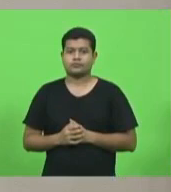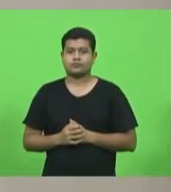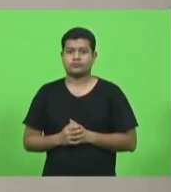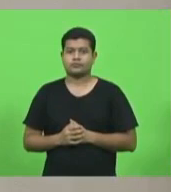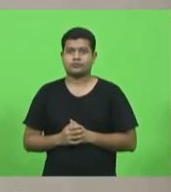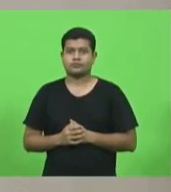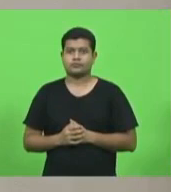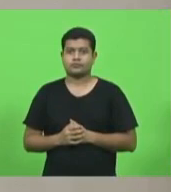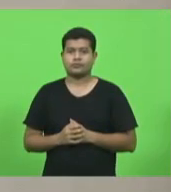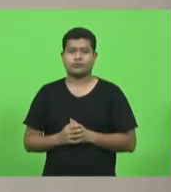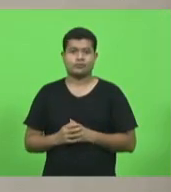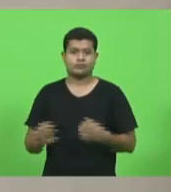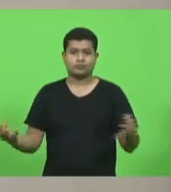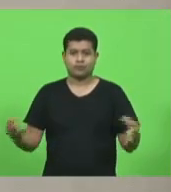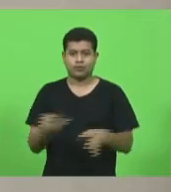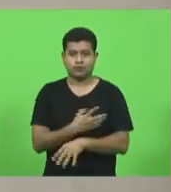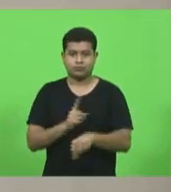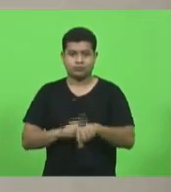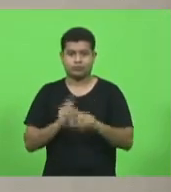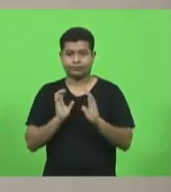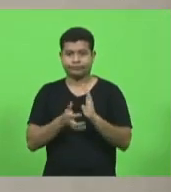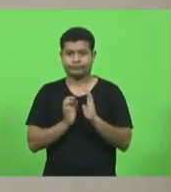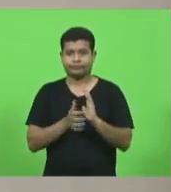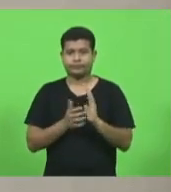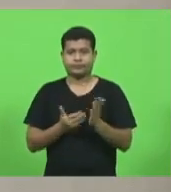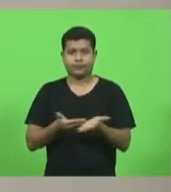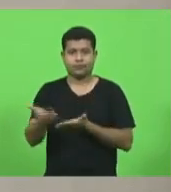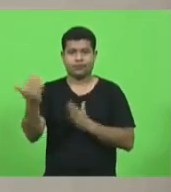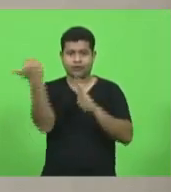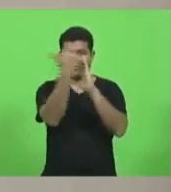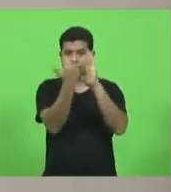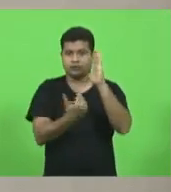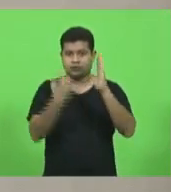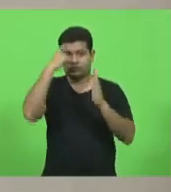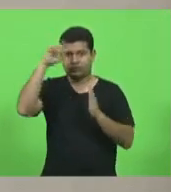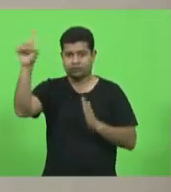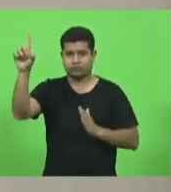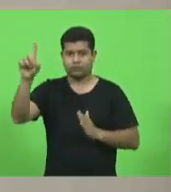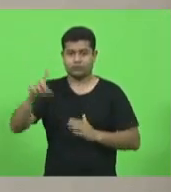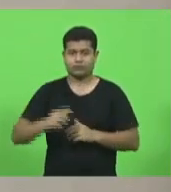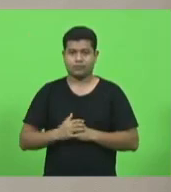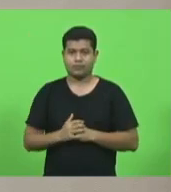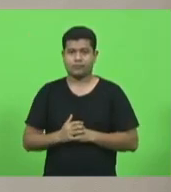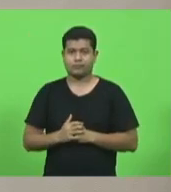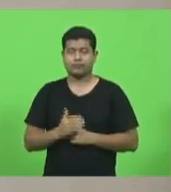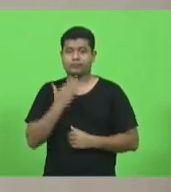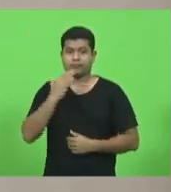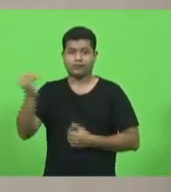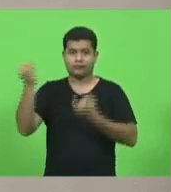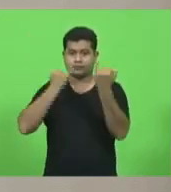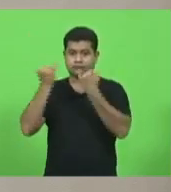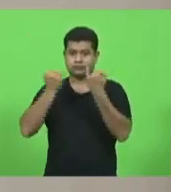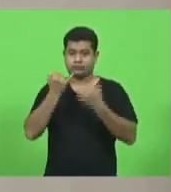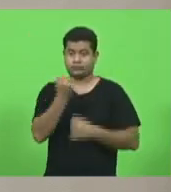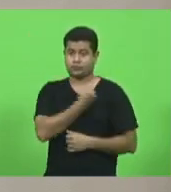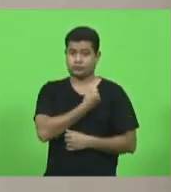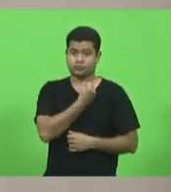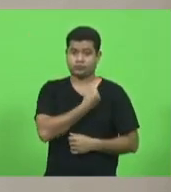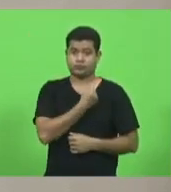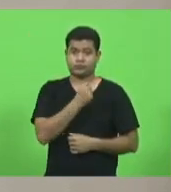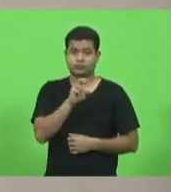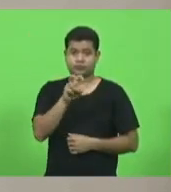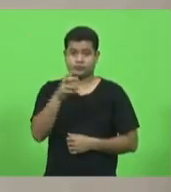Fim do horário destinado aos partidos políticos. Passamos à ordem do dia. Pedidos de informação. Pedido de informação